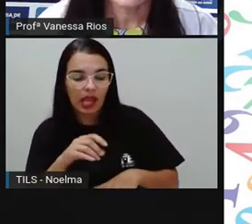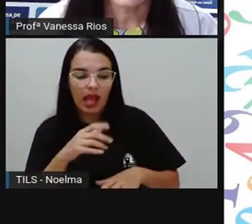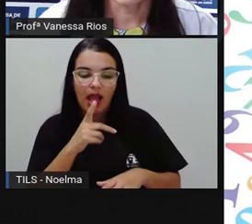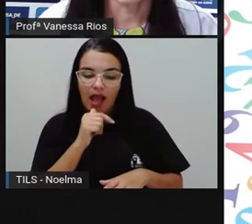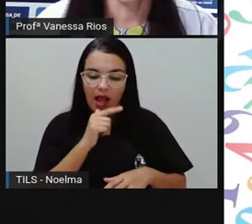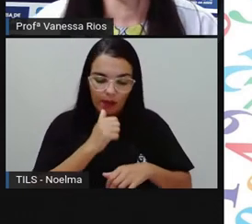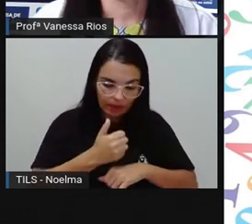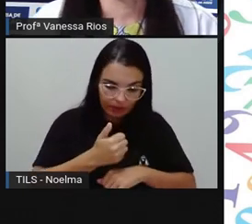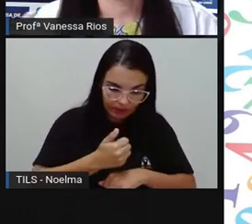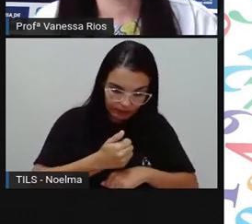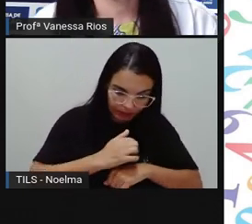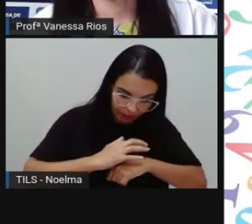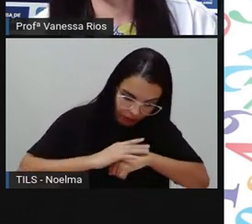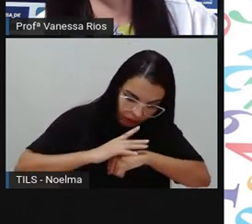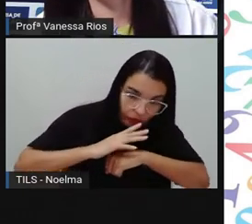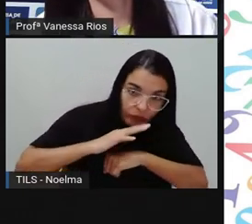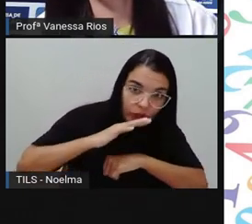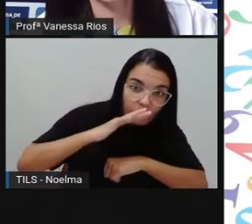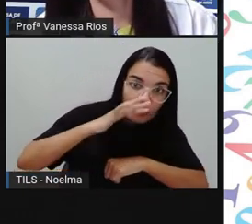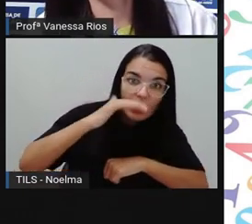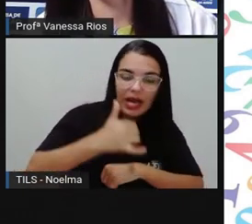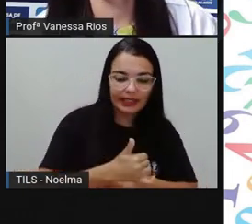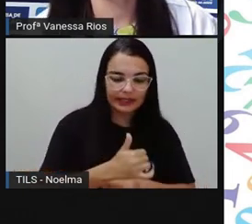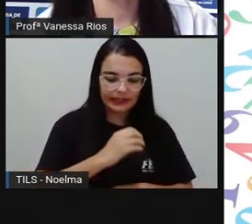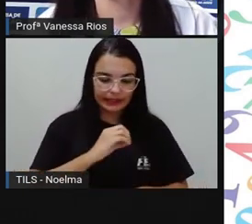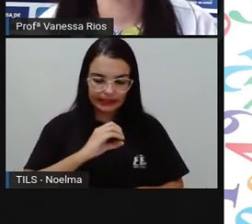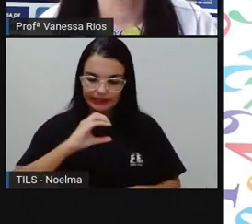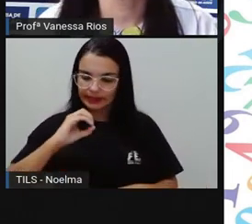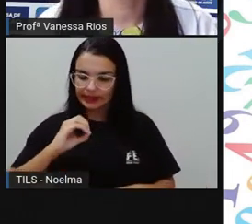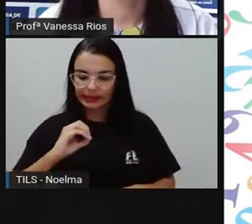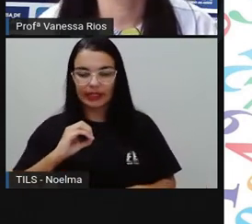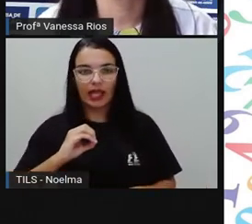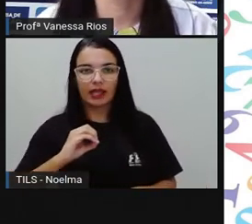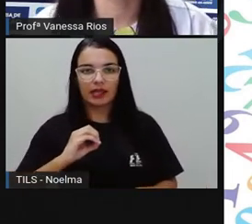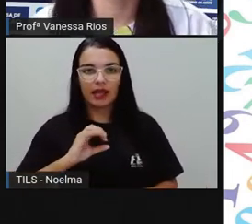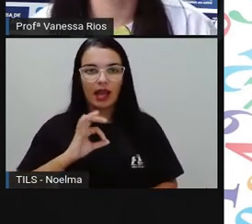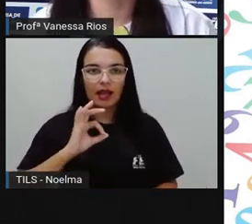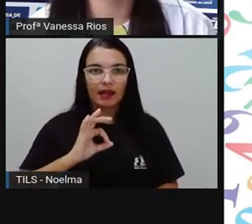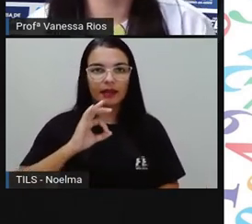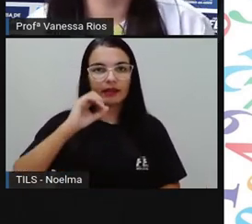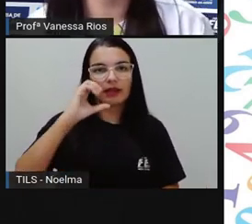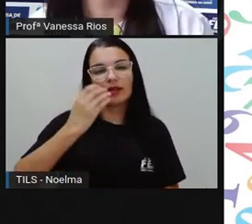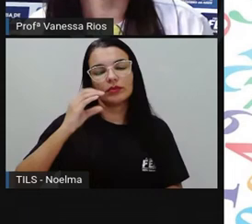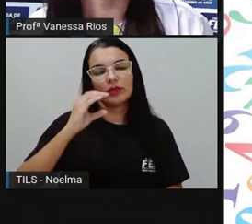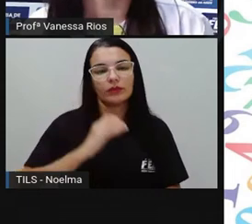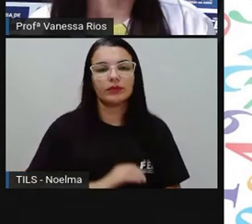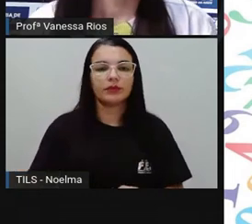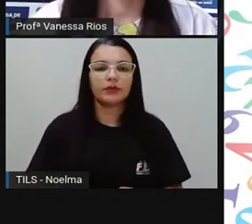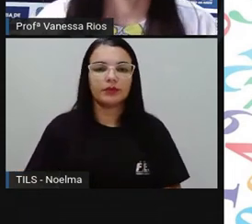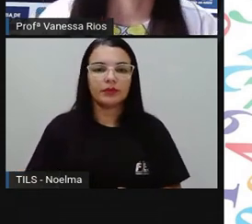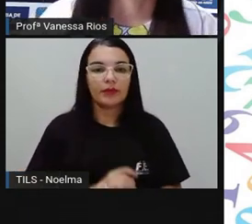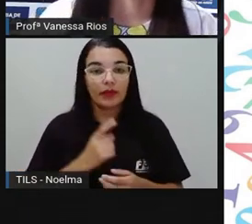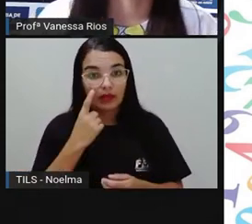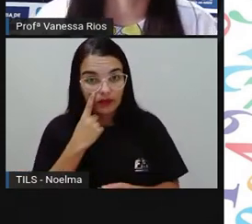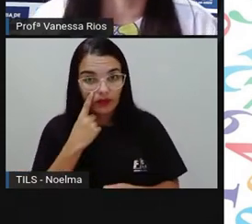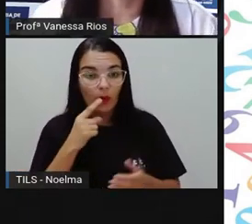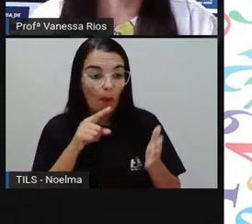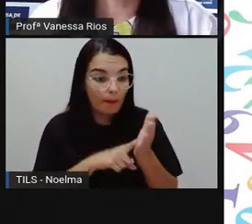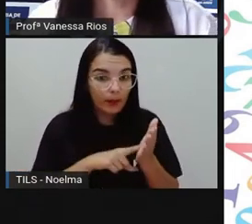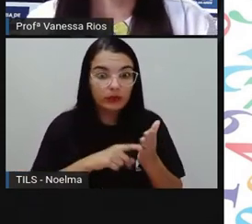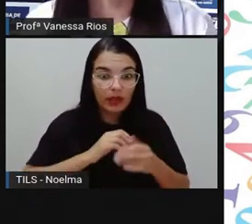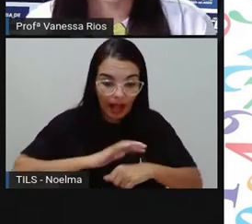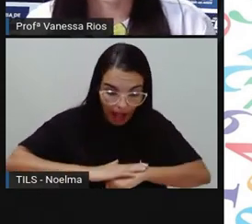estado líquido e começa a passar para o estado gasoso é a temperatura de 100 graus Celsius. E aí, esse